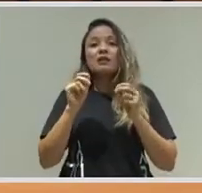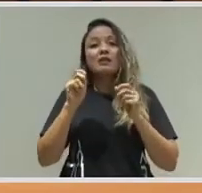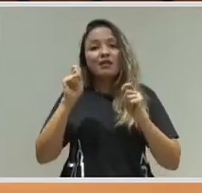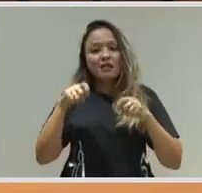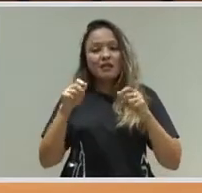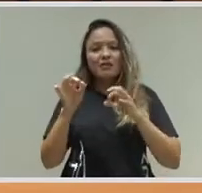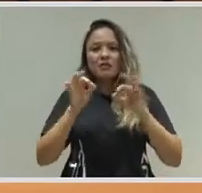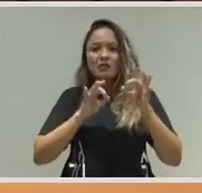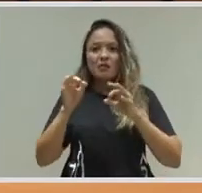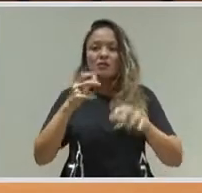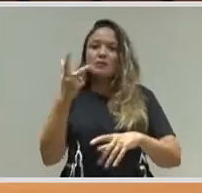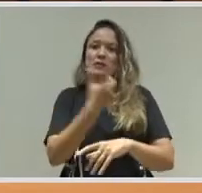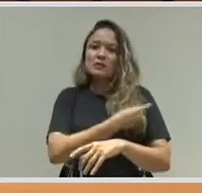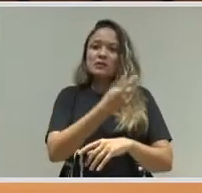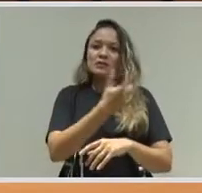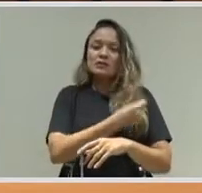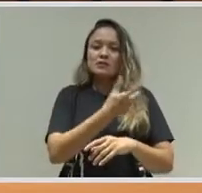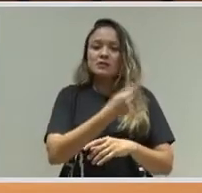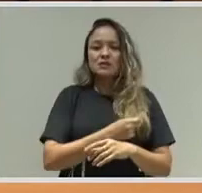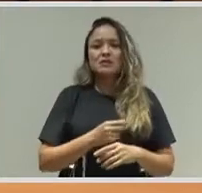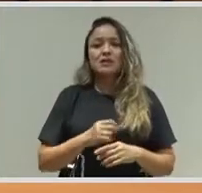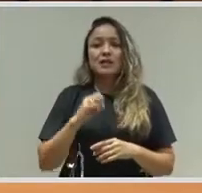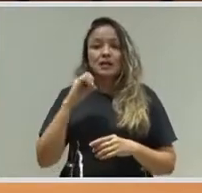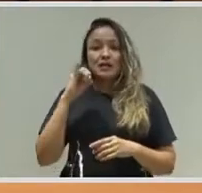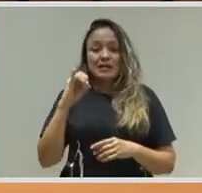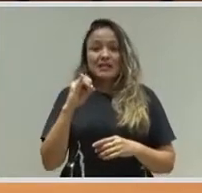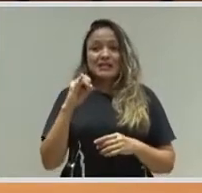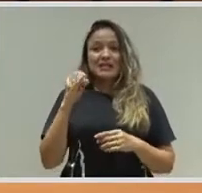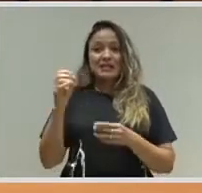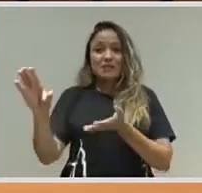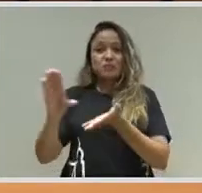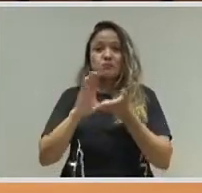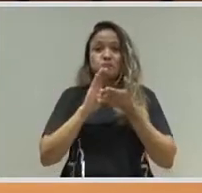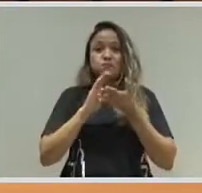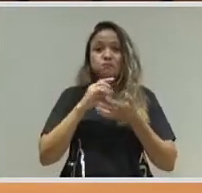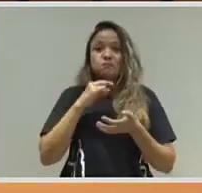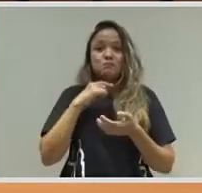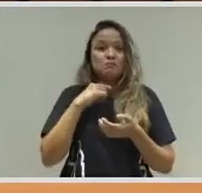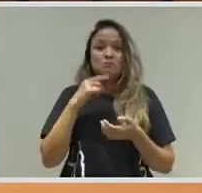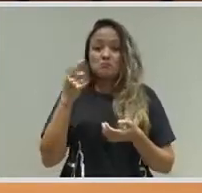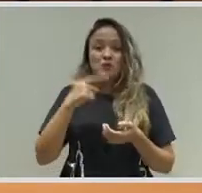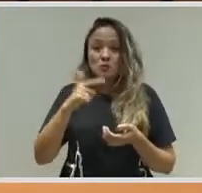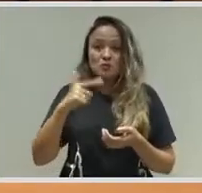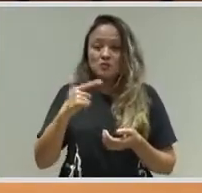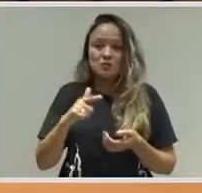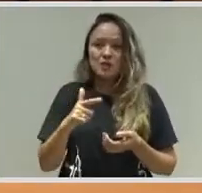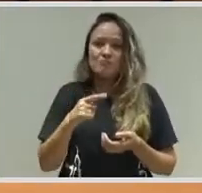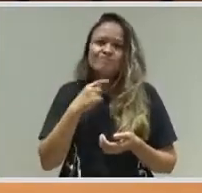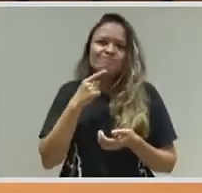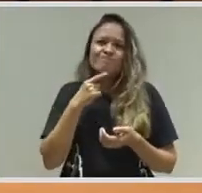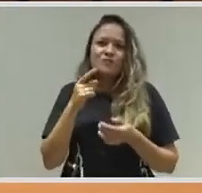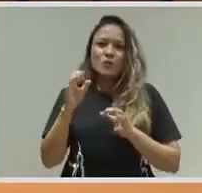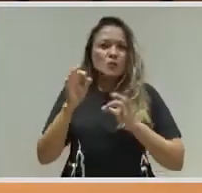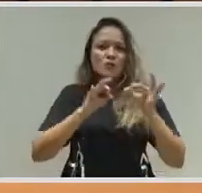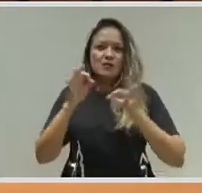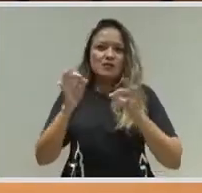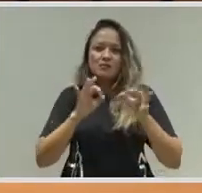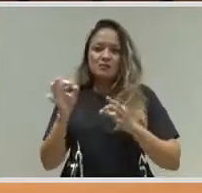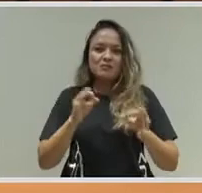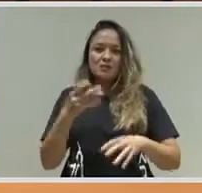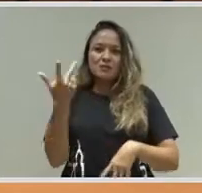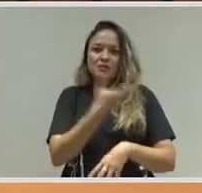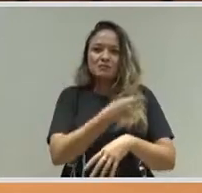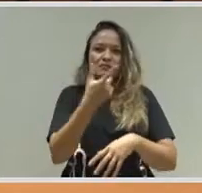nesse momento. Se não houvesse o investimento em biofármico, uma vacina com a tecnologia de vetor viral, que foi